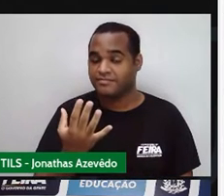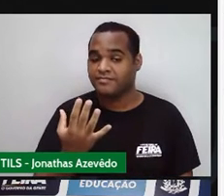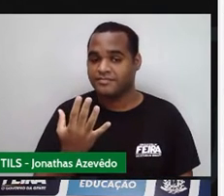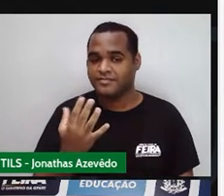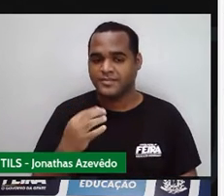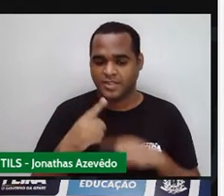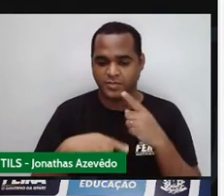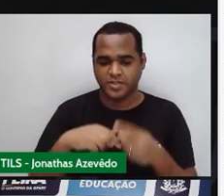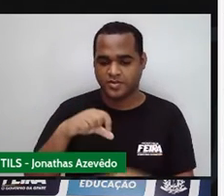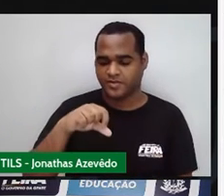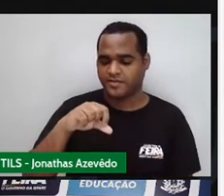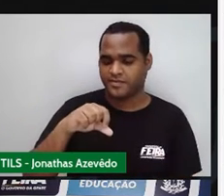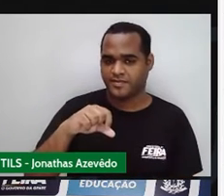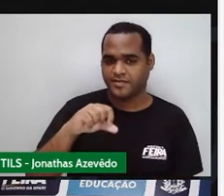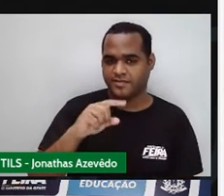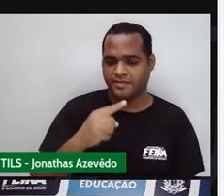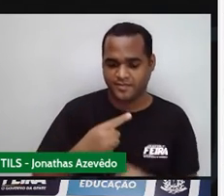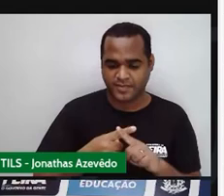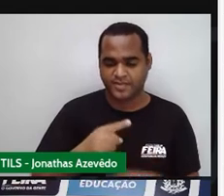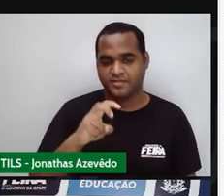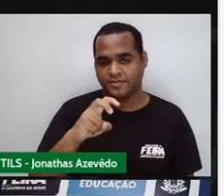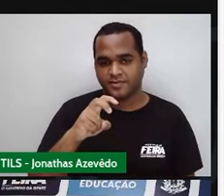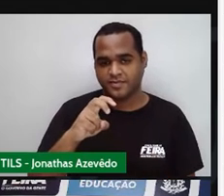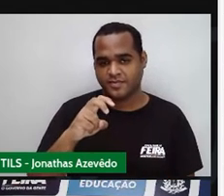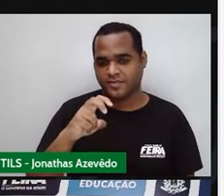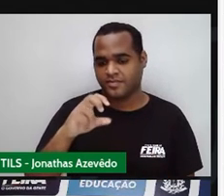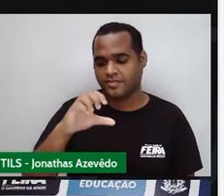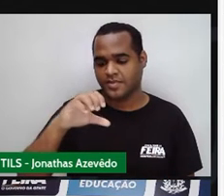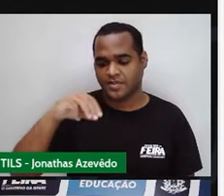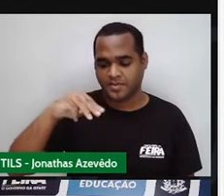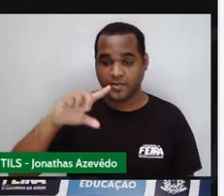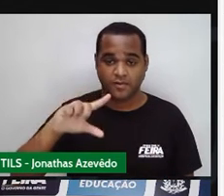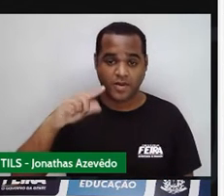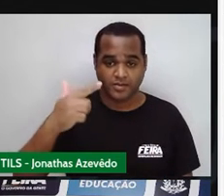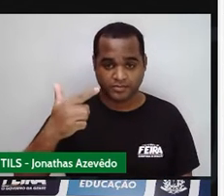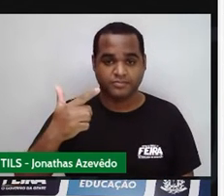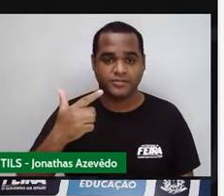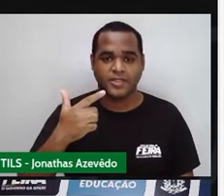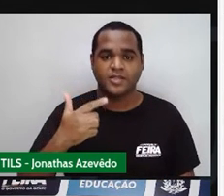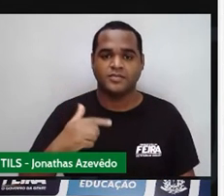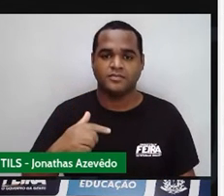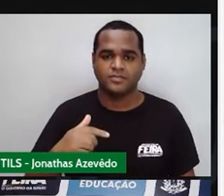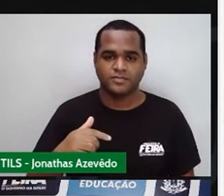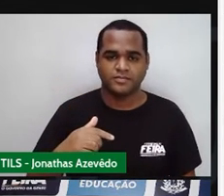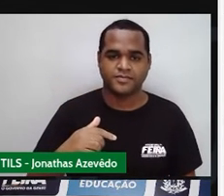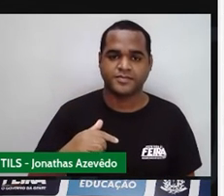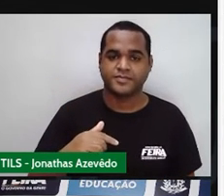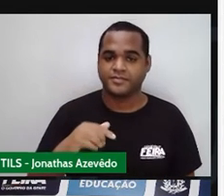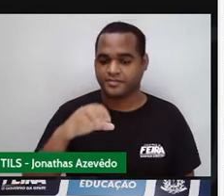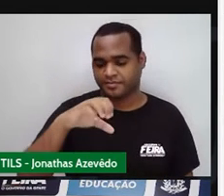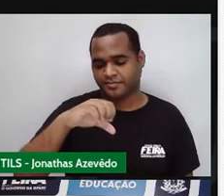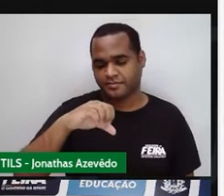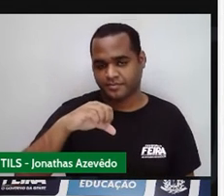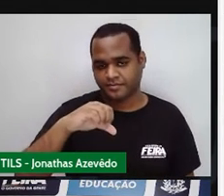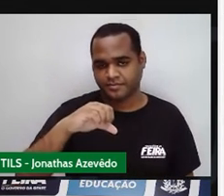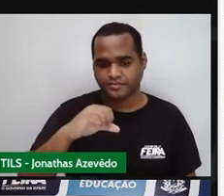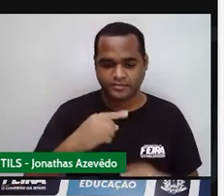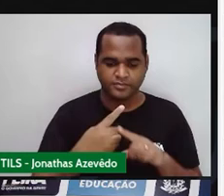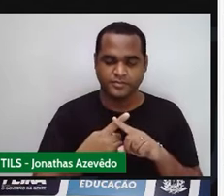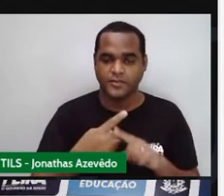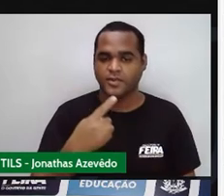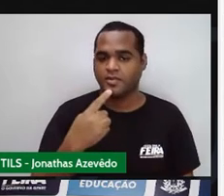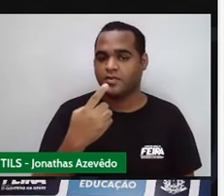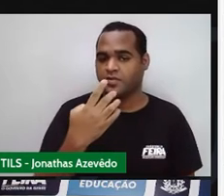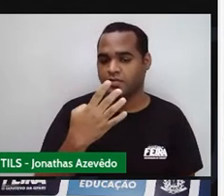esse 9 vezes 5, divide por 2. Tá bom? Então 9 vezes 5 vai dar 45,